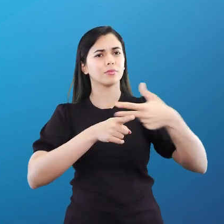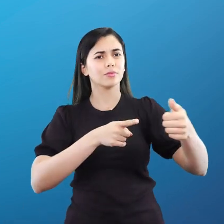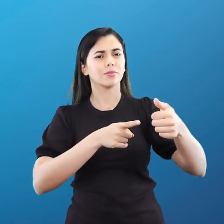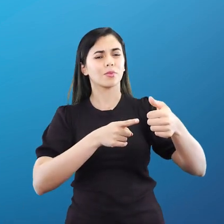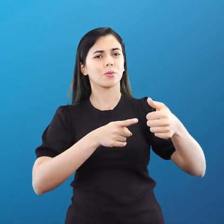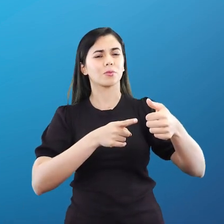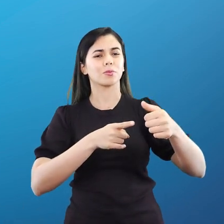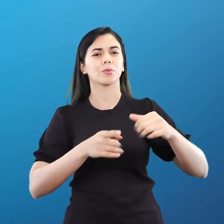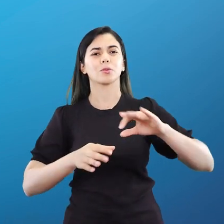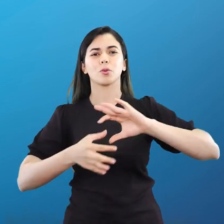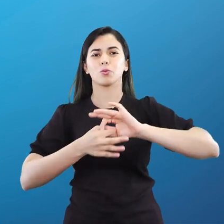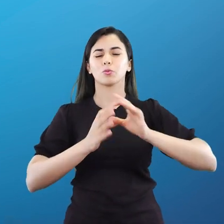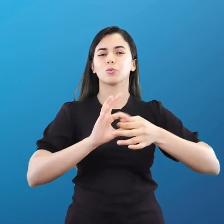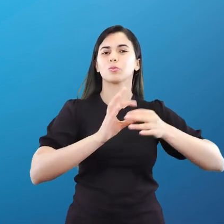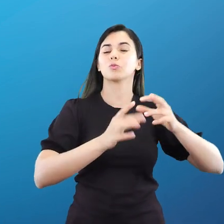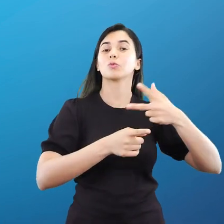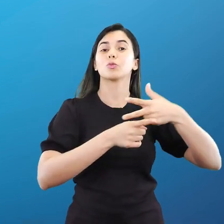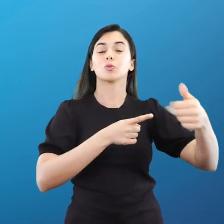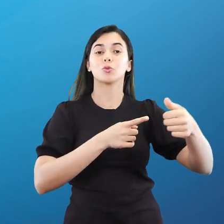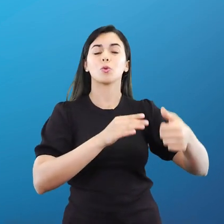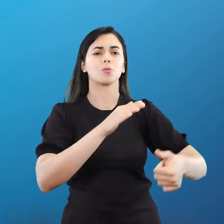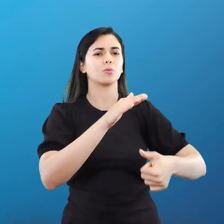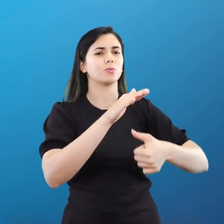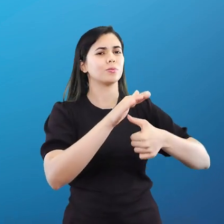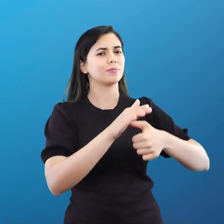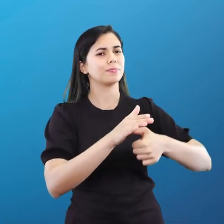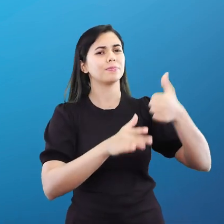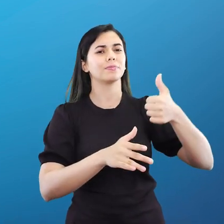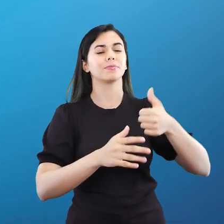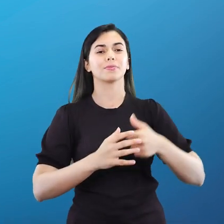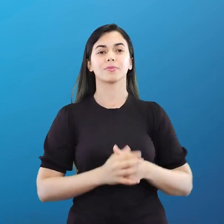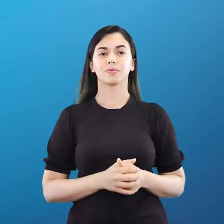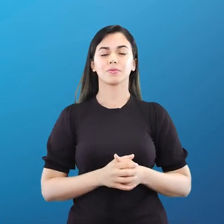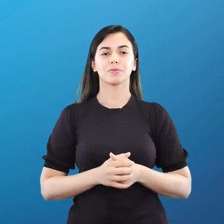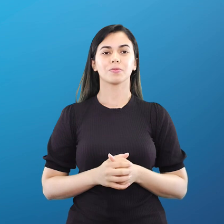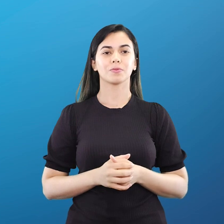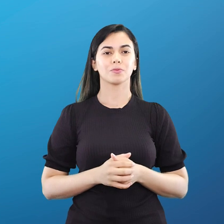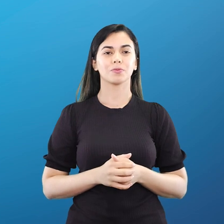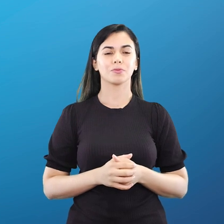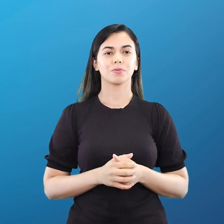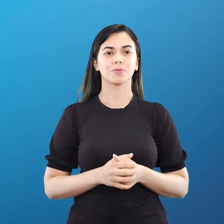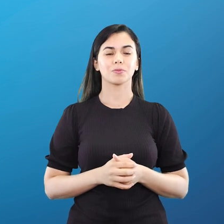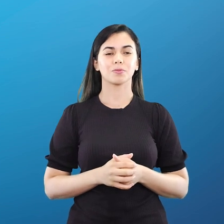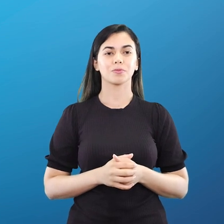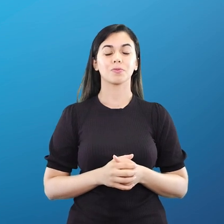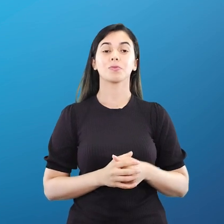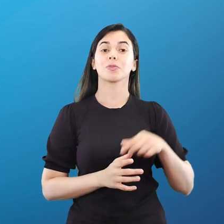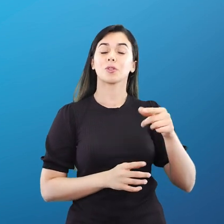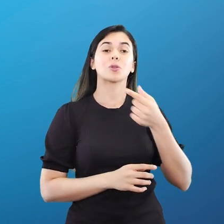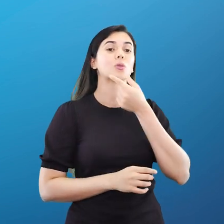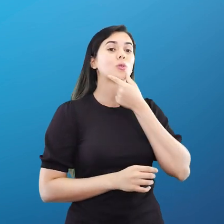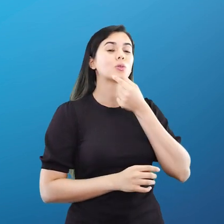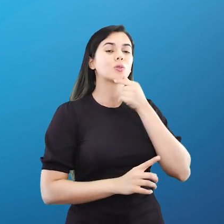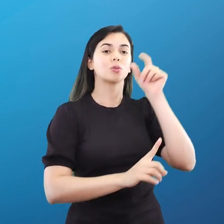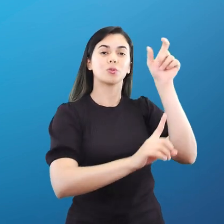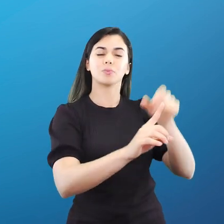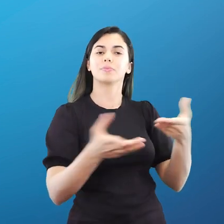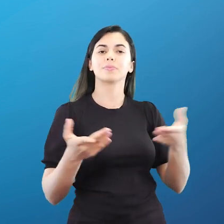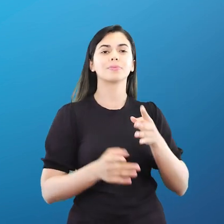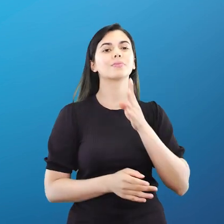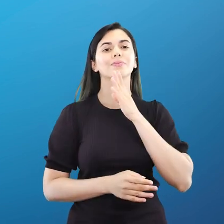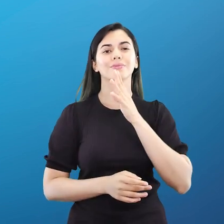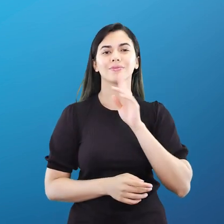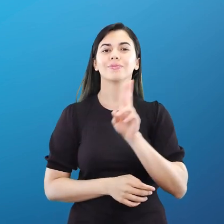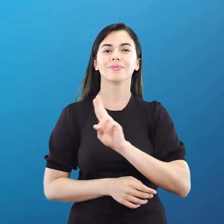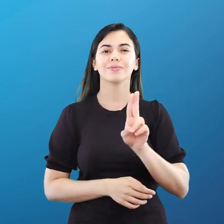de uma competição olímpica, né? No primeiro jogo que teve, foi um rapaz, a gente vai conhecer agora